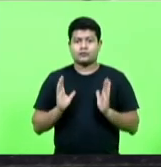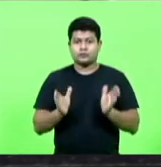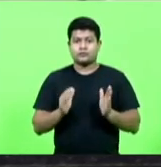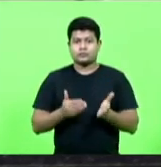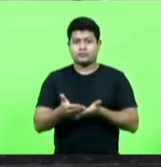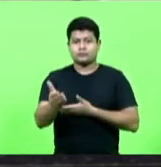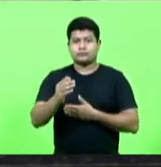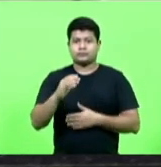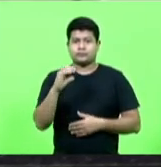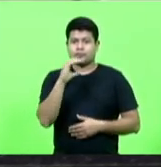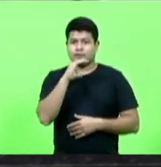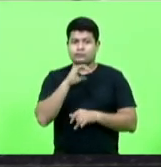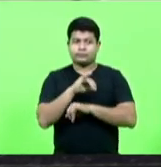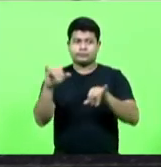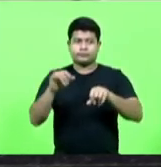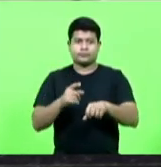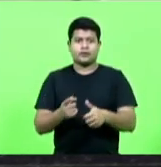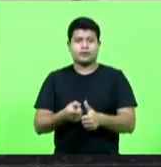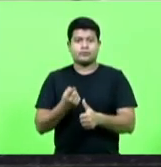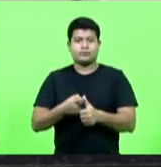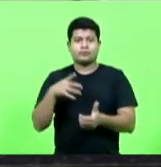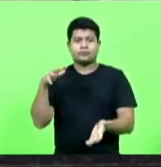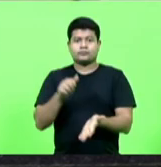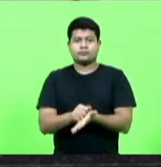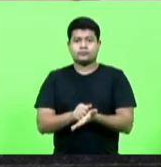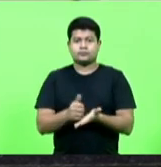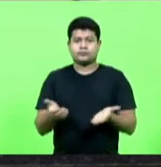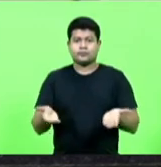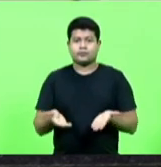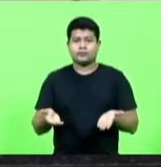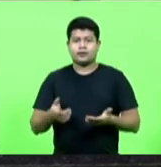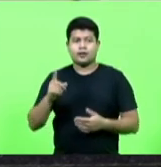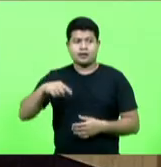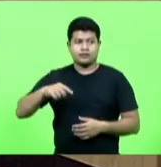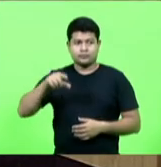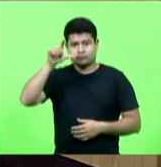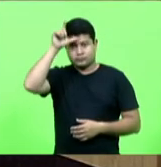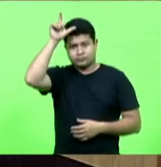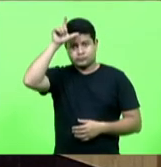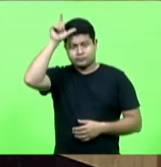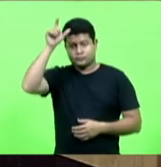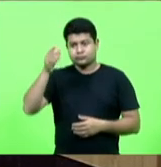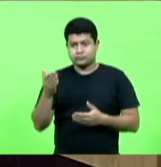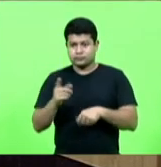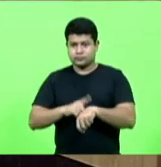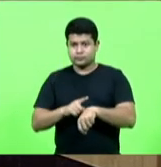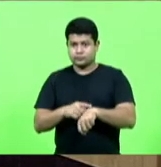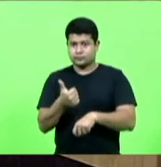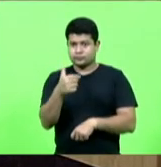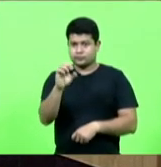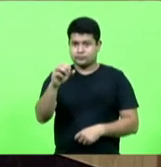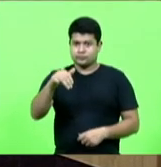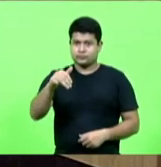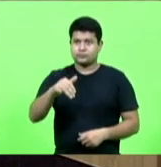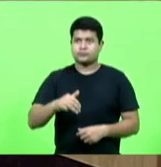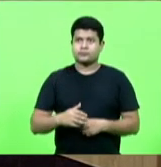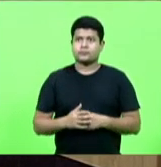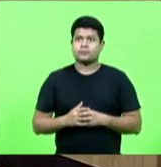comunicações, o primeiro deputado inscrito no dia de hoje, o sargento Lima. O excelente terá 10 minutos, deputado.